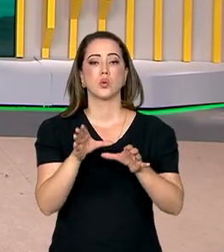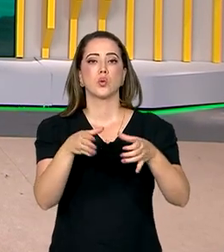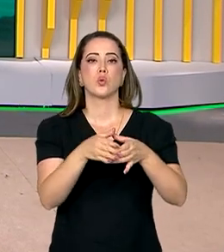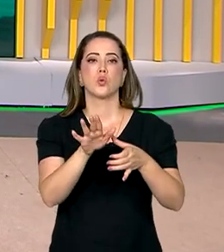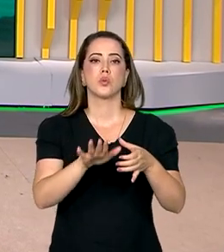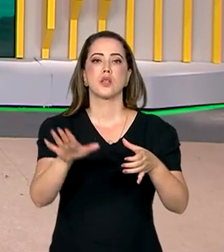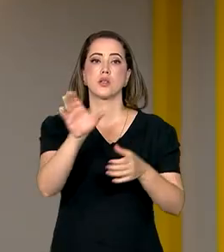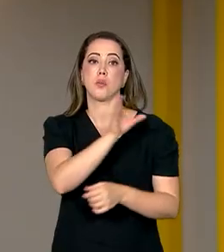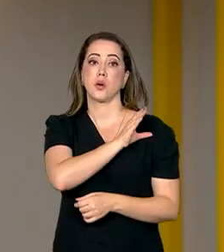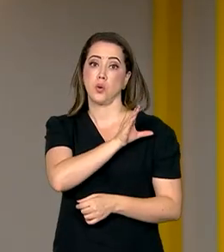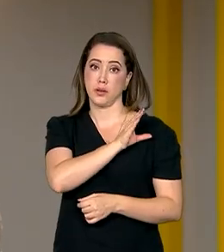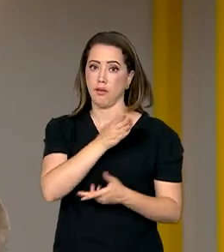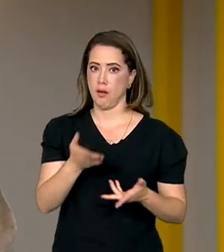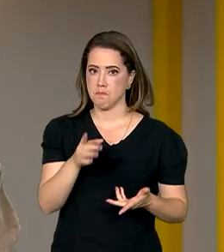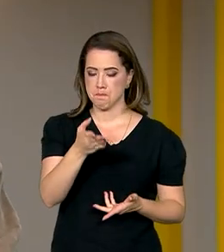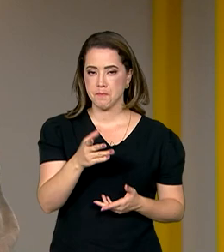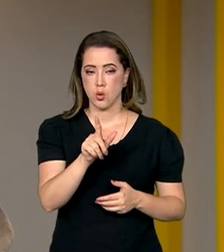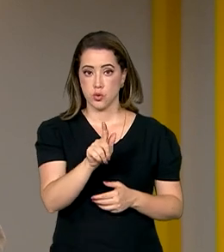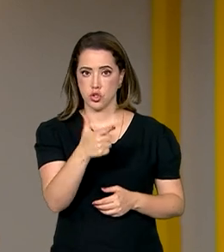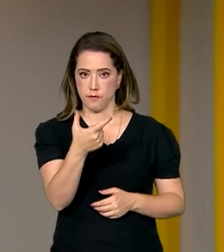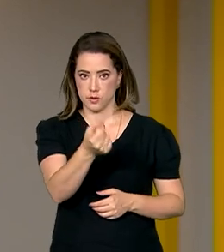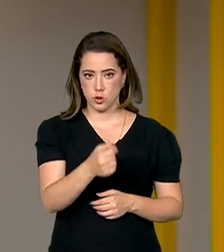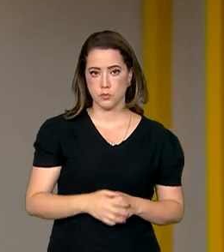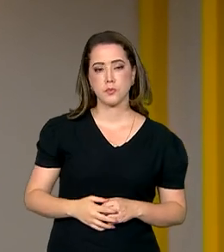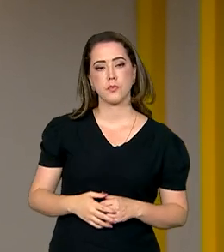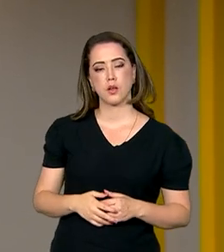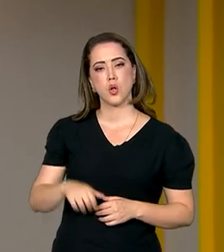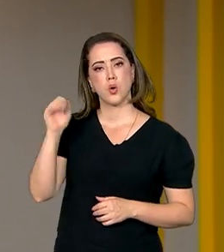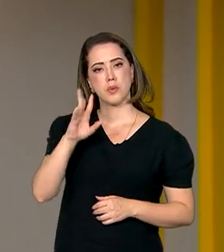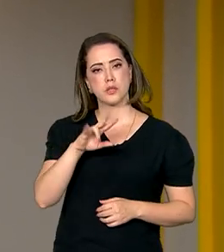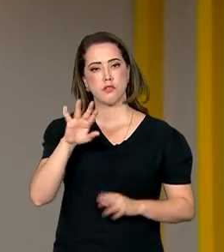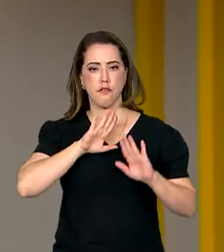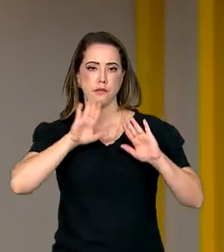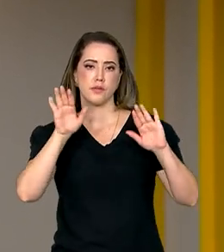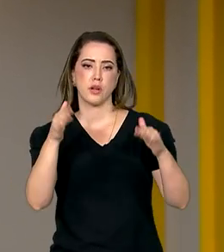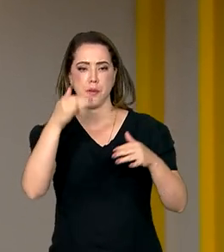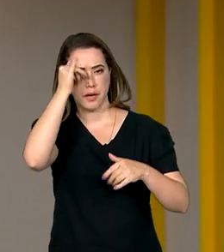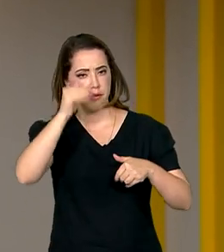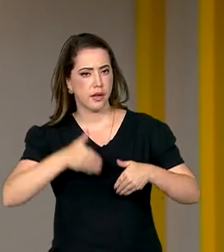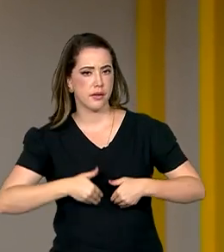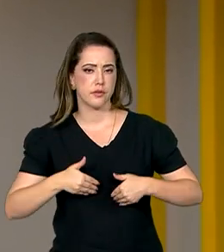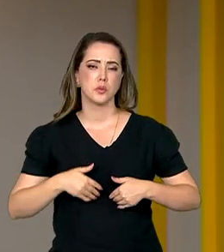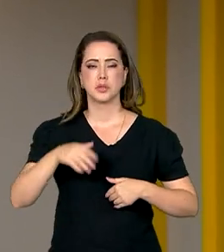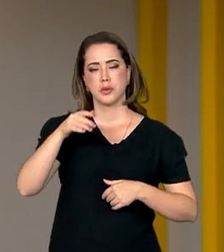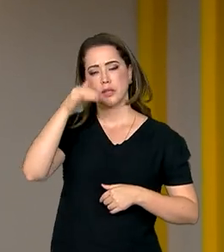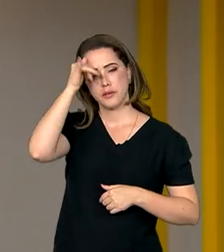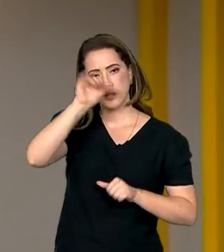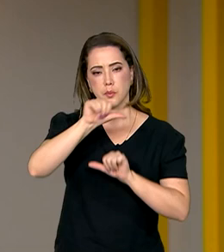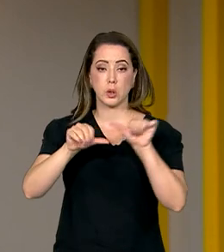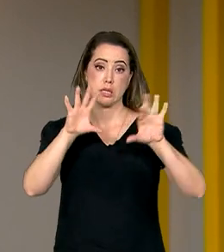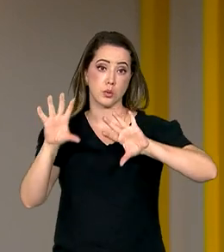deste grupo. À frente do G20, o governo brasileiro vai priorizar o combate à fome e às mudanças climáticas.